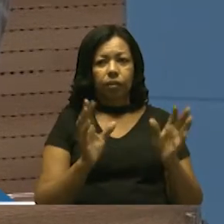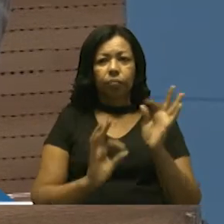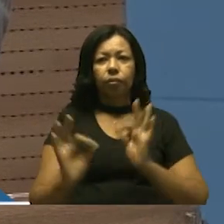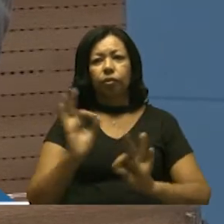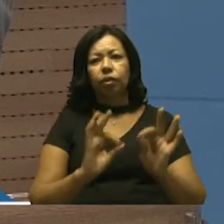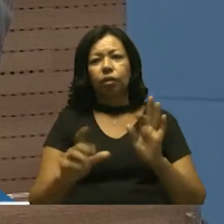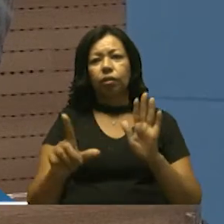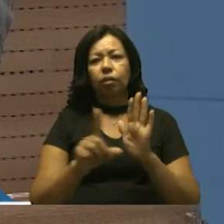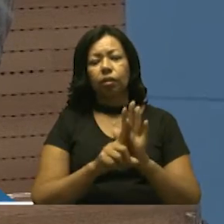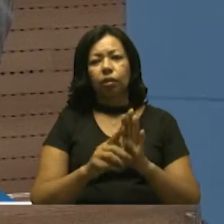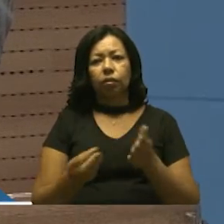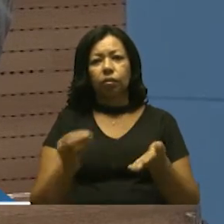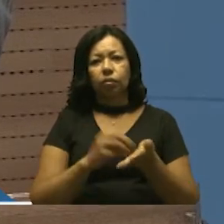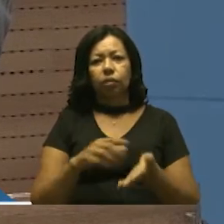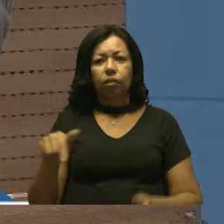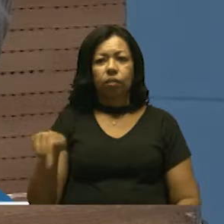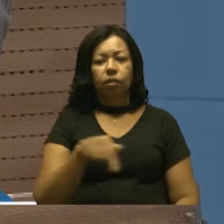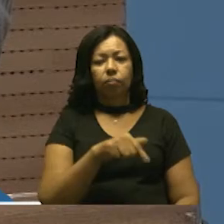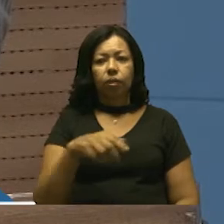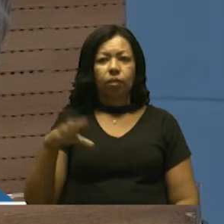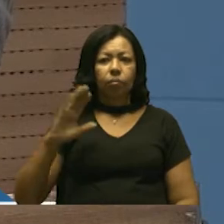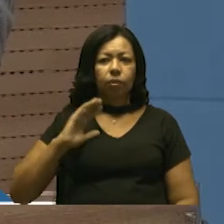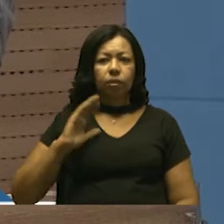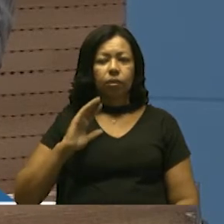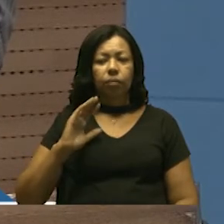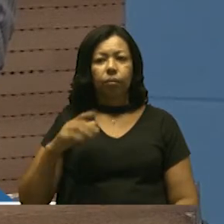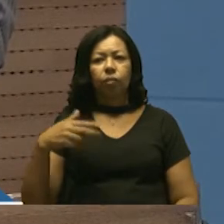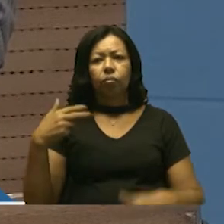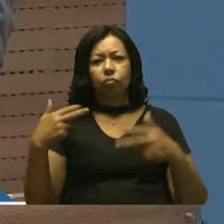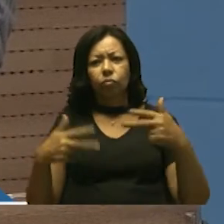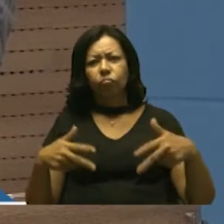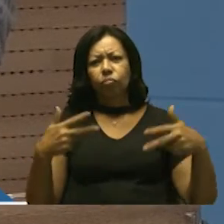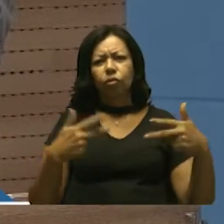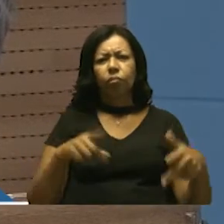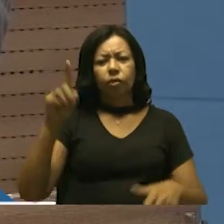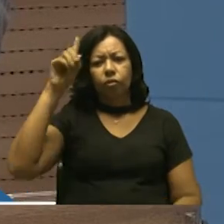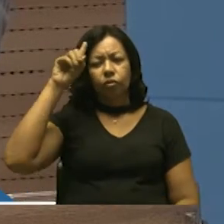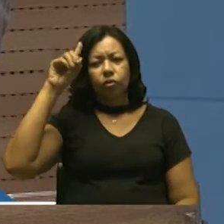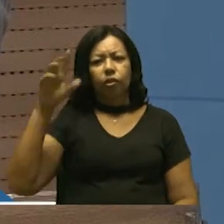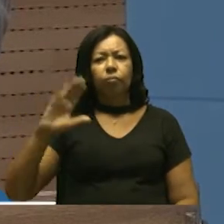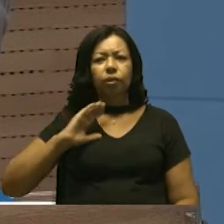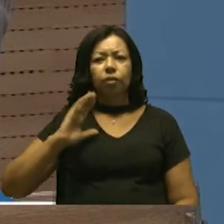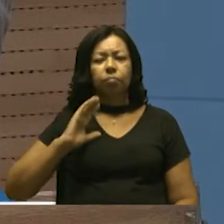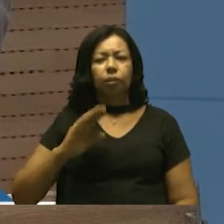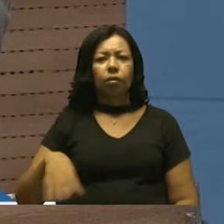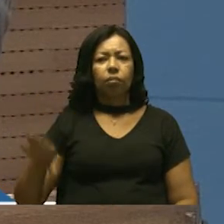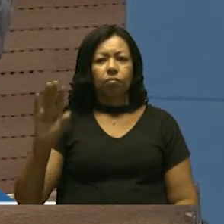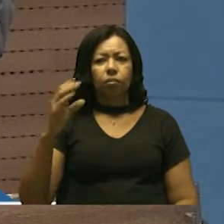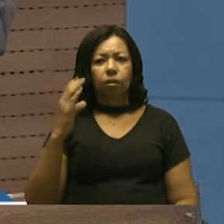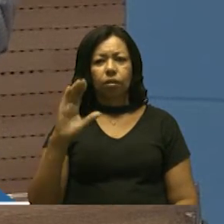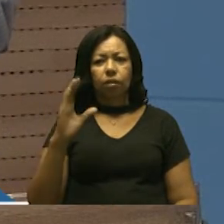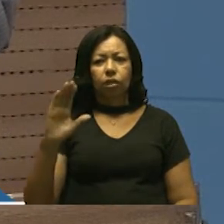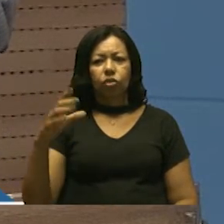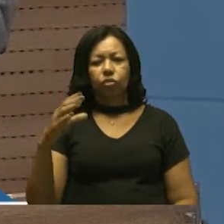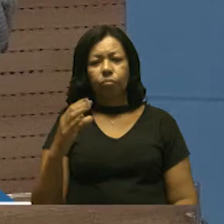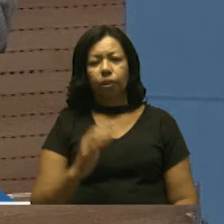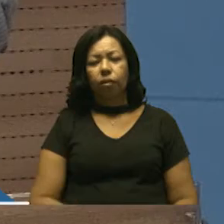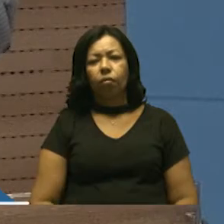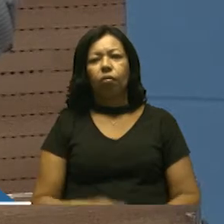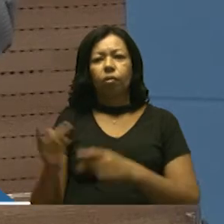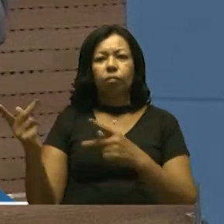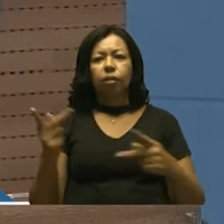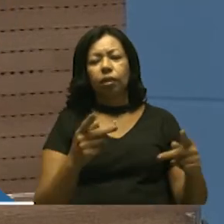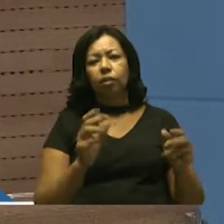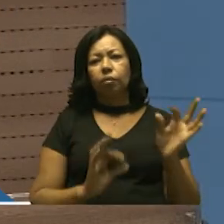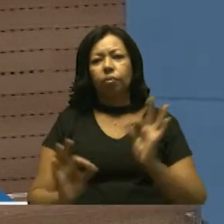de lei que institui a Semana Municipal do Hip Hop e o Dia Municipal do Hip Hop no município de Cubatão. O presente